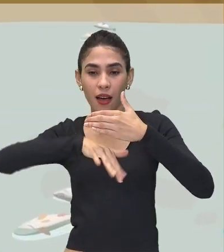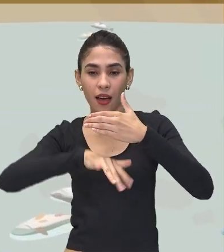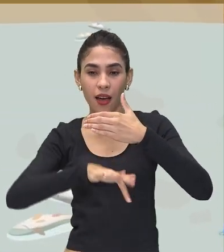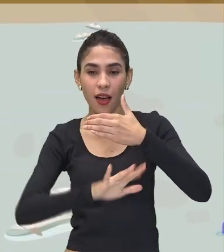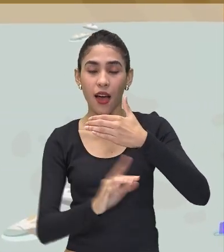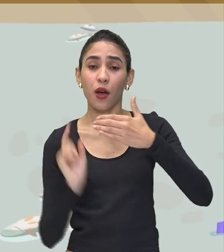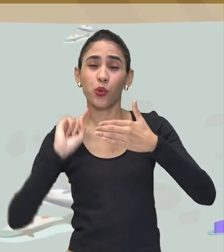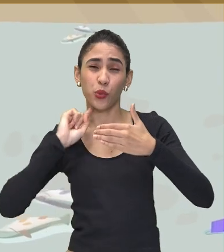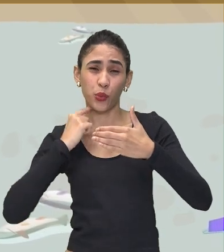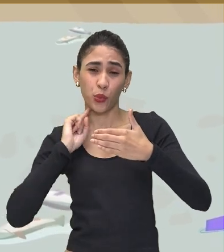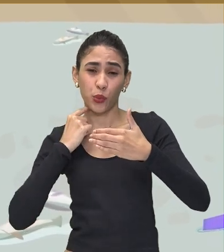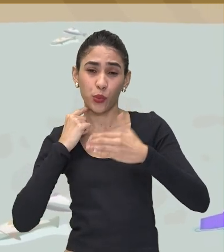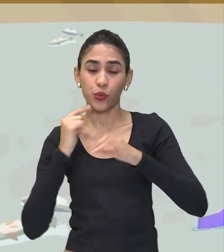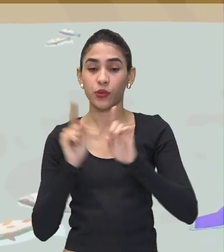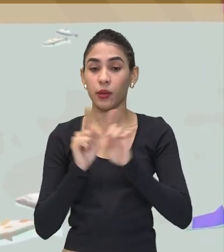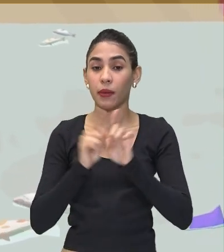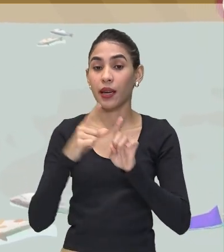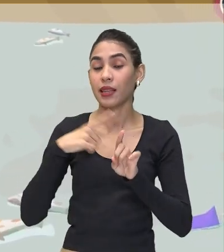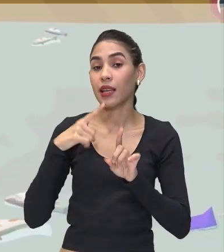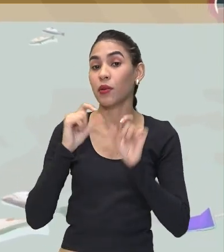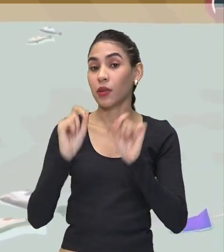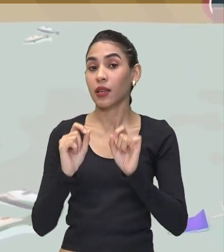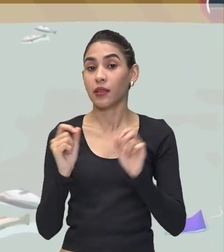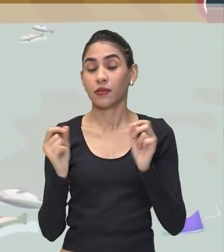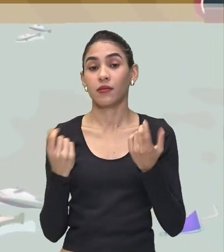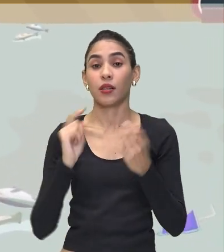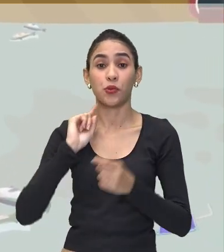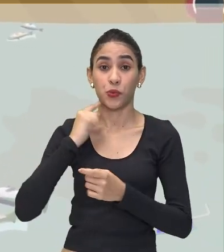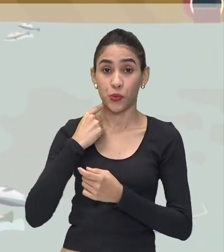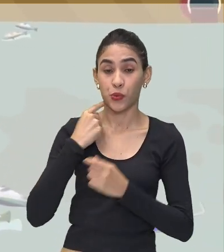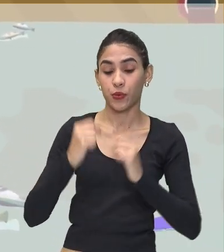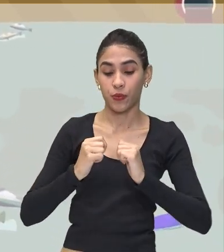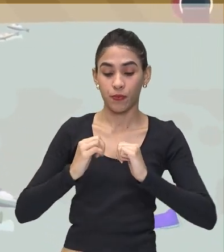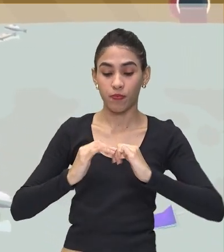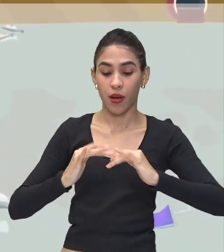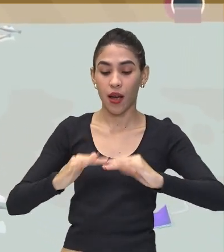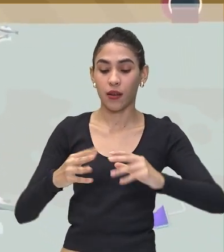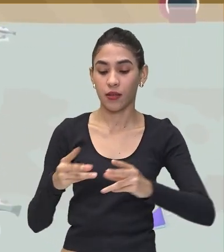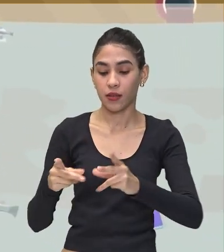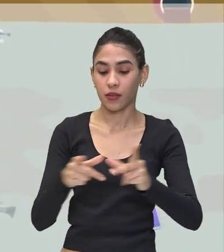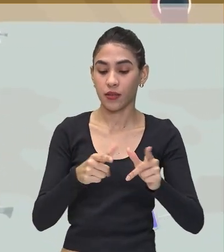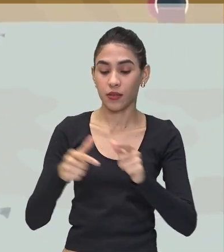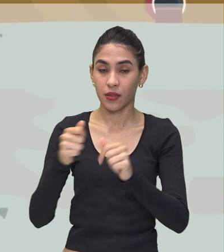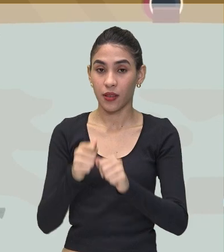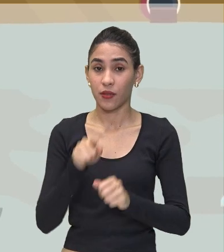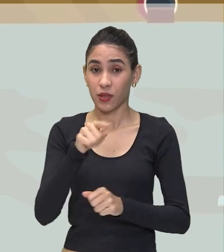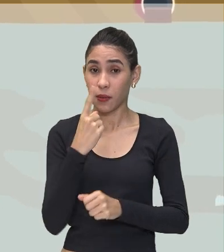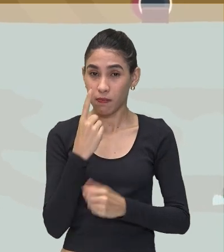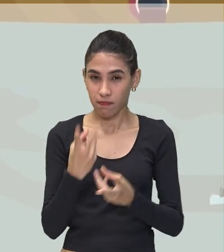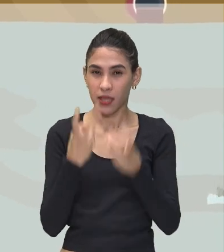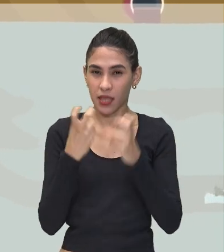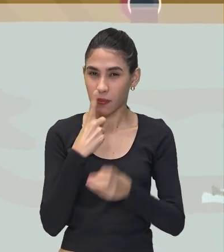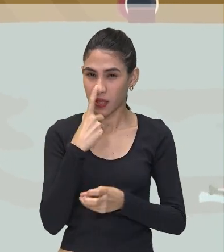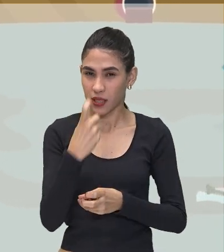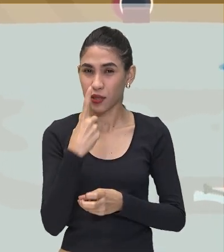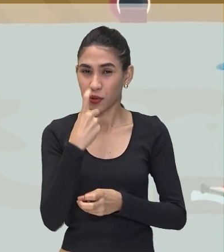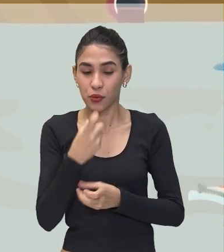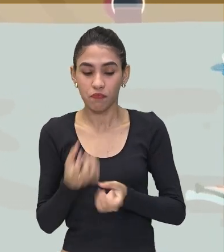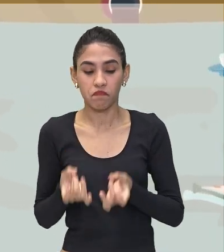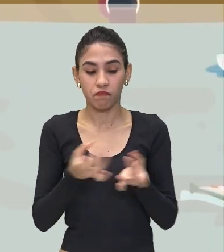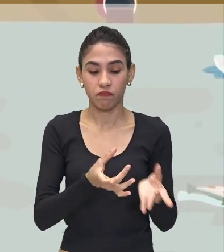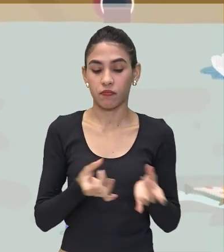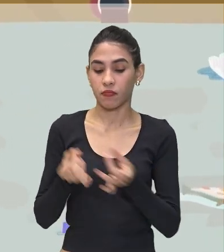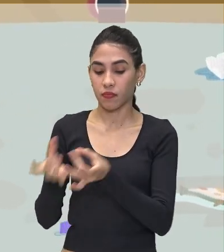Observamos também A poluição Do solo Uma grande quantidade De lixo Que é jogado É despejado Nesse solo